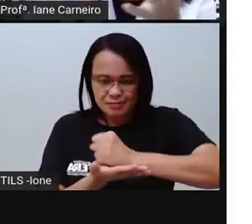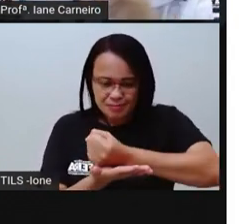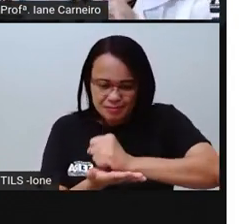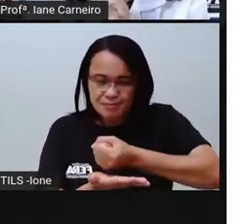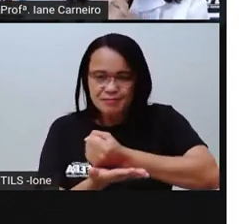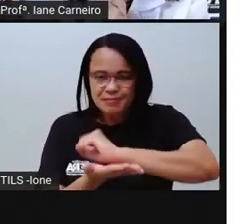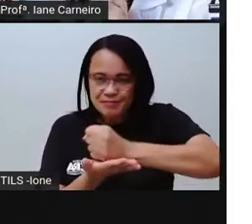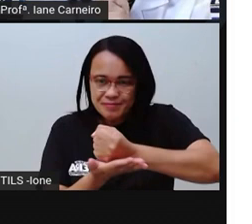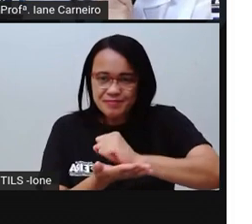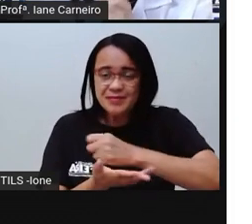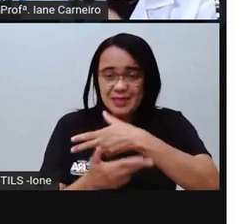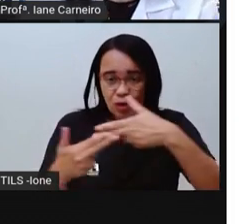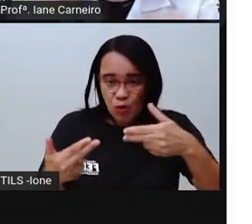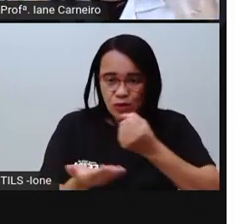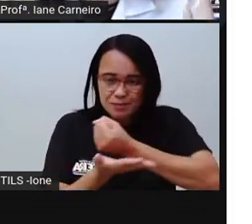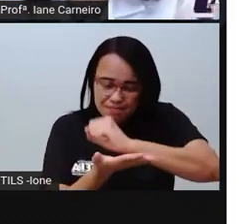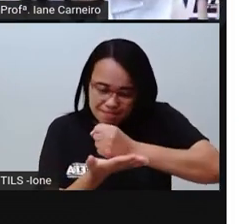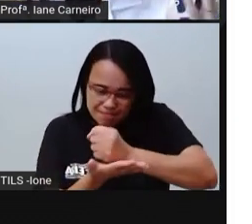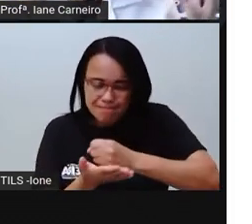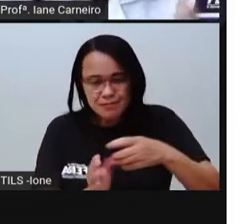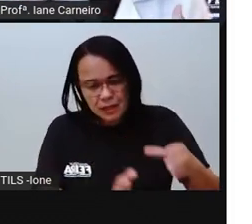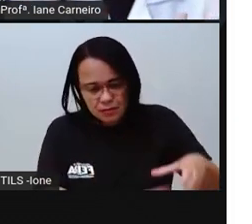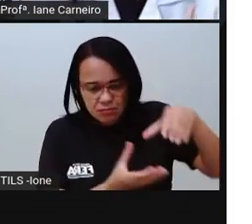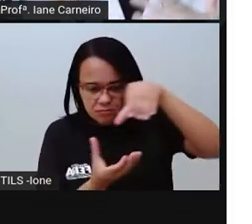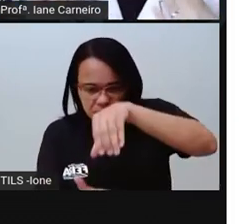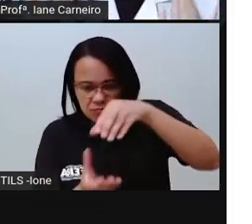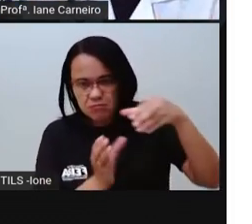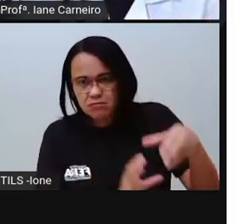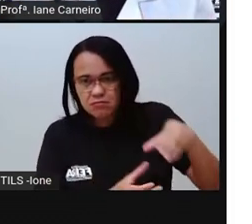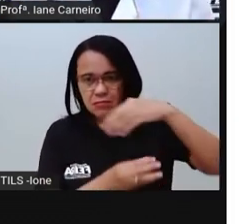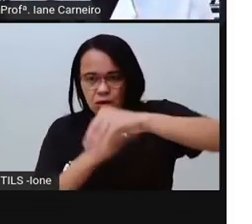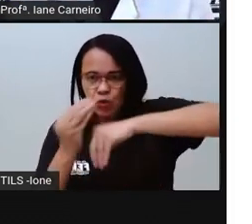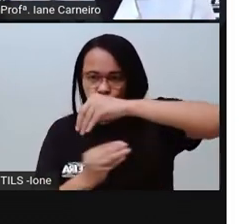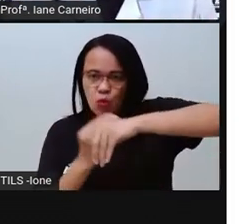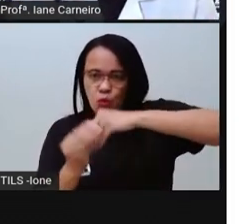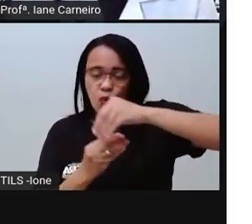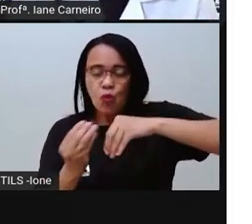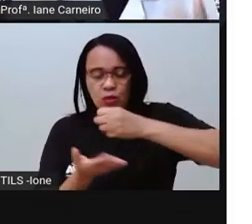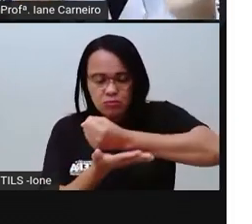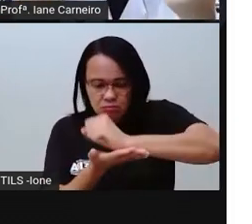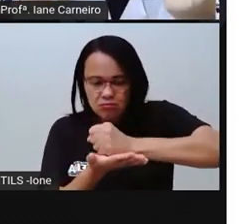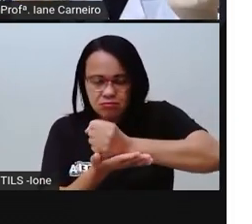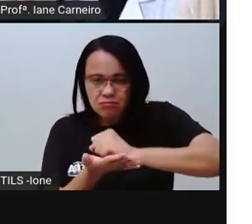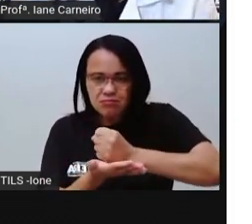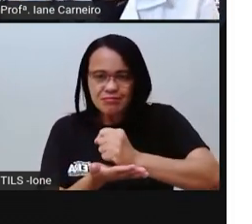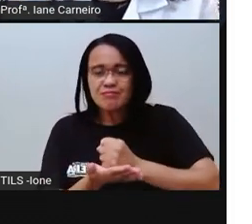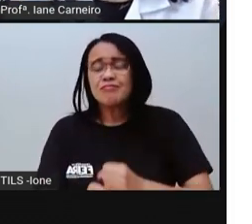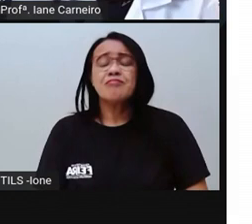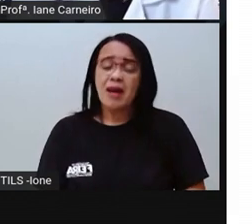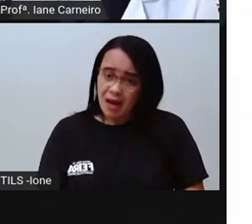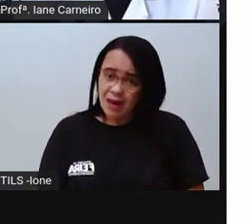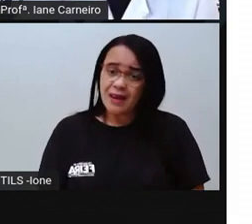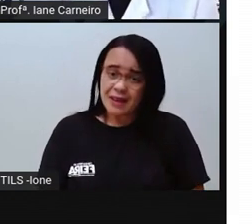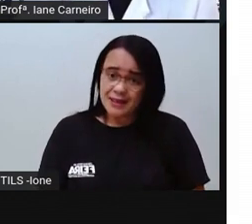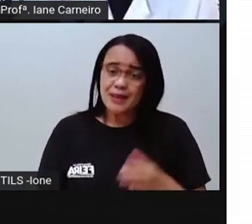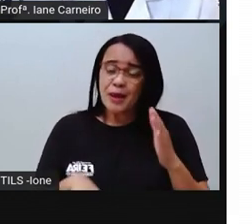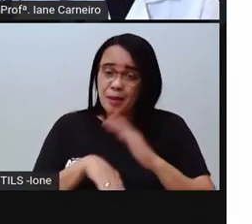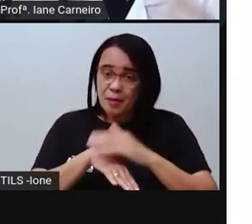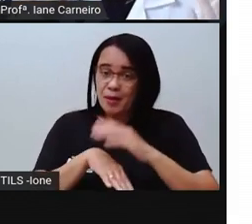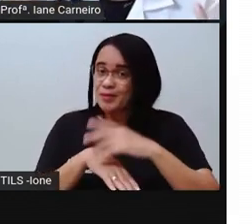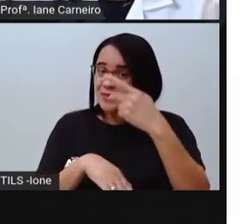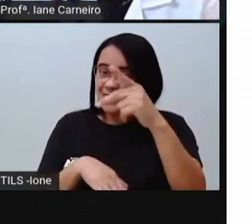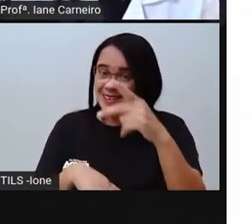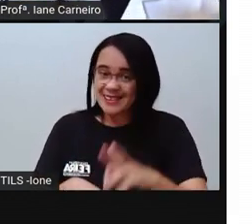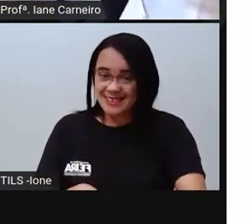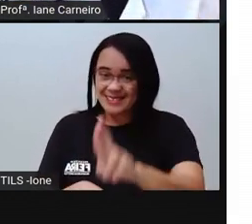machucar o tempero, né? Então, isso não é considerado trabalho, porque a pró não está ganhando dinheiro para fazer isso, né?